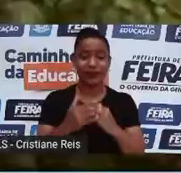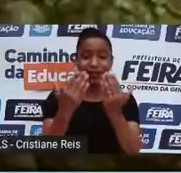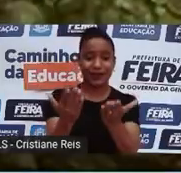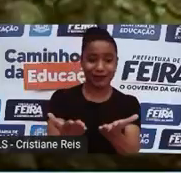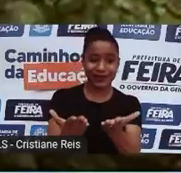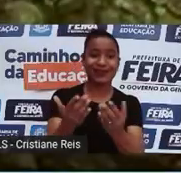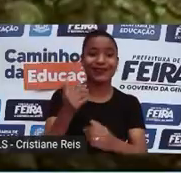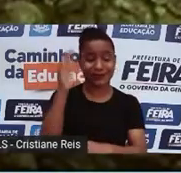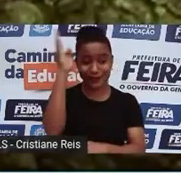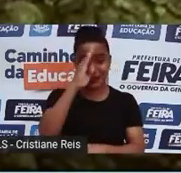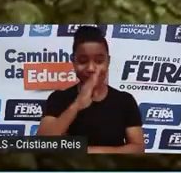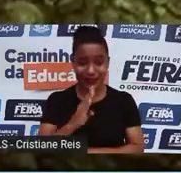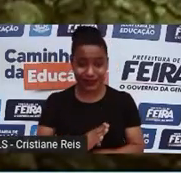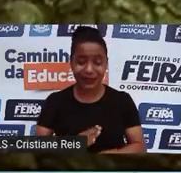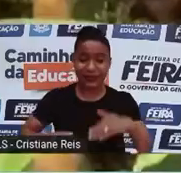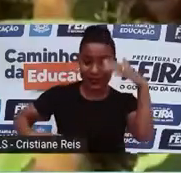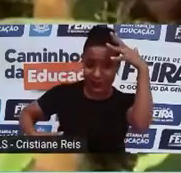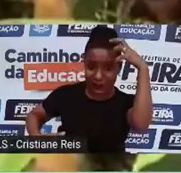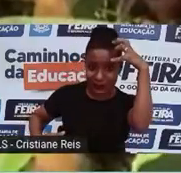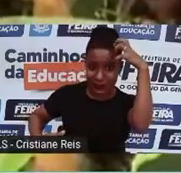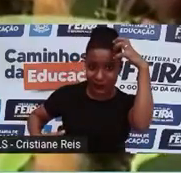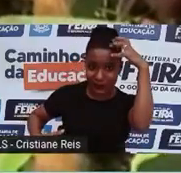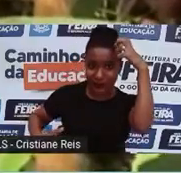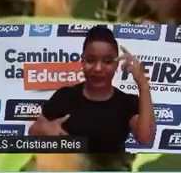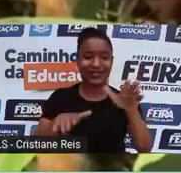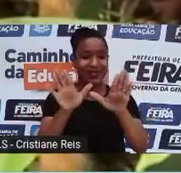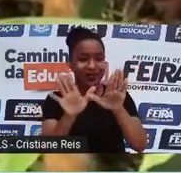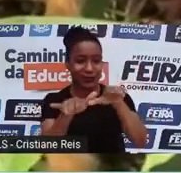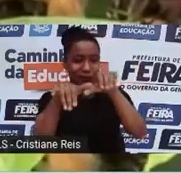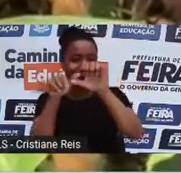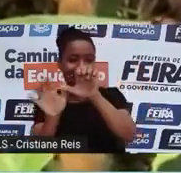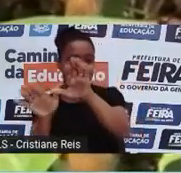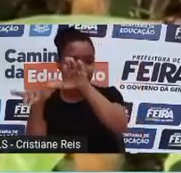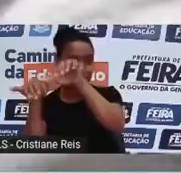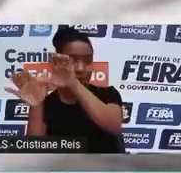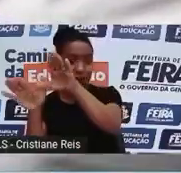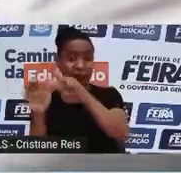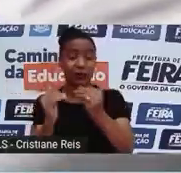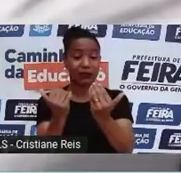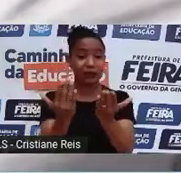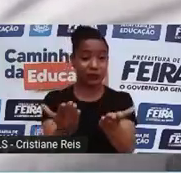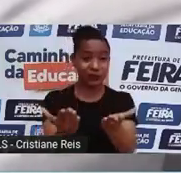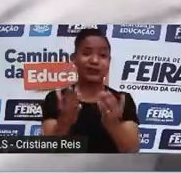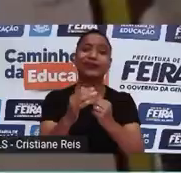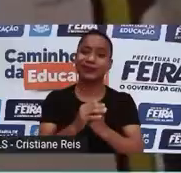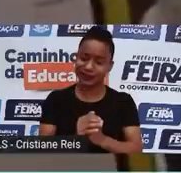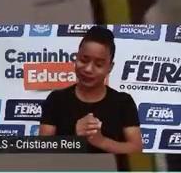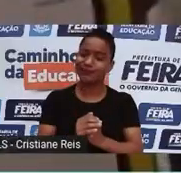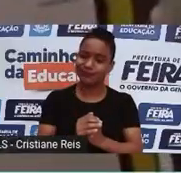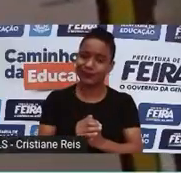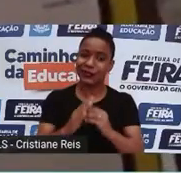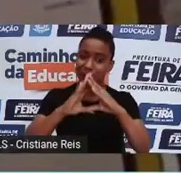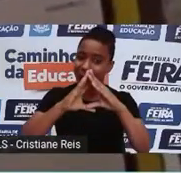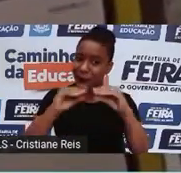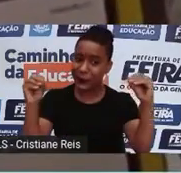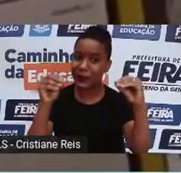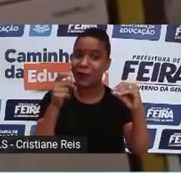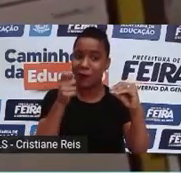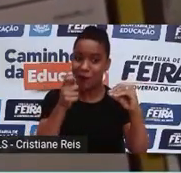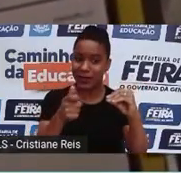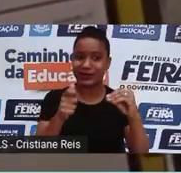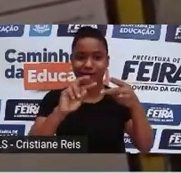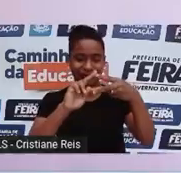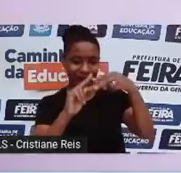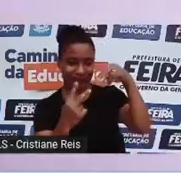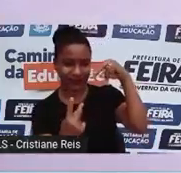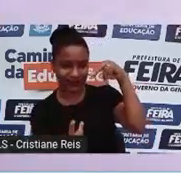dourados são exemplos de espécies que beiraram a extinção. A edição de DNA pode ser a solução para ajudar